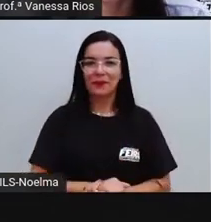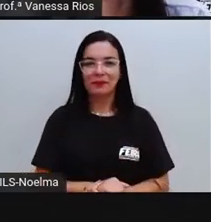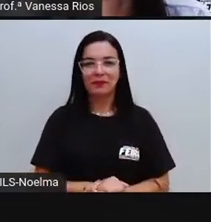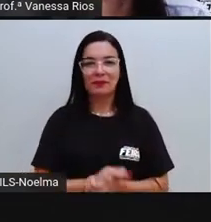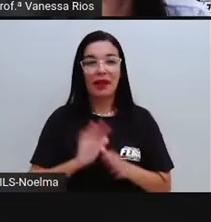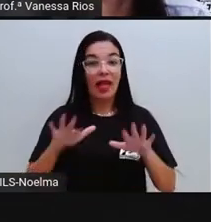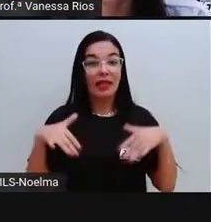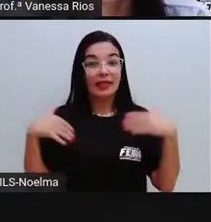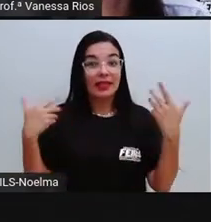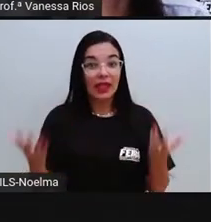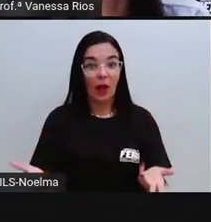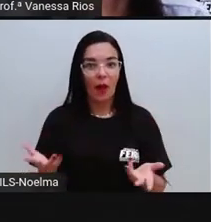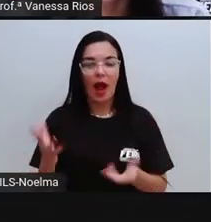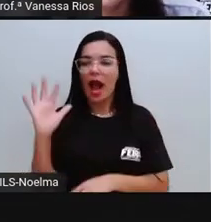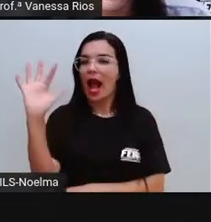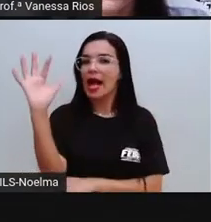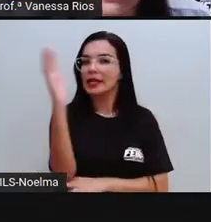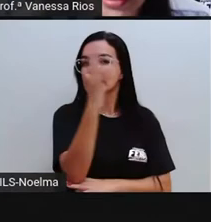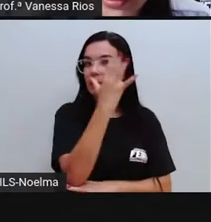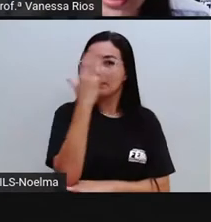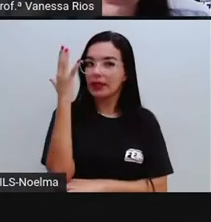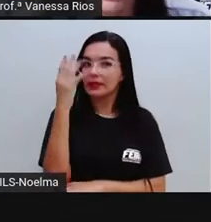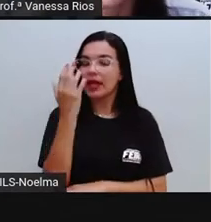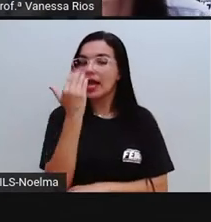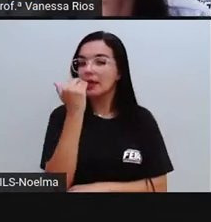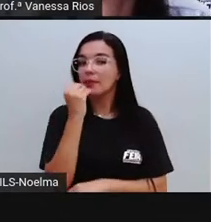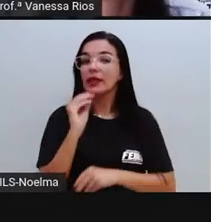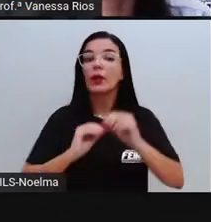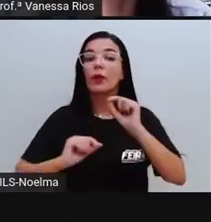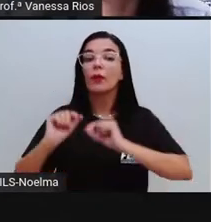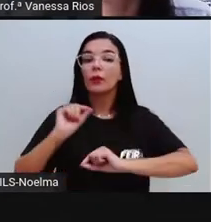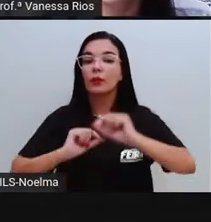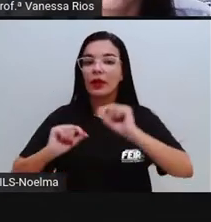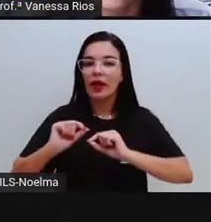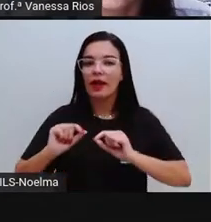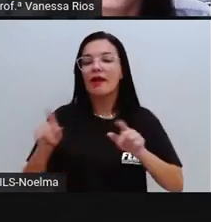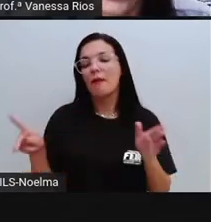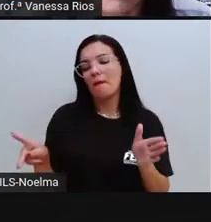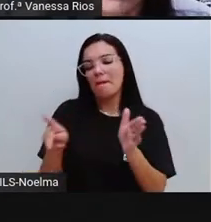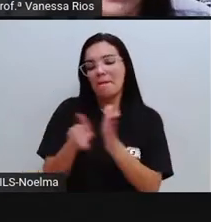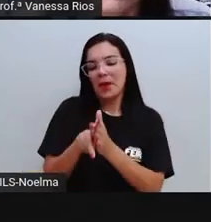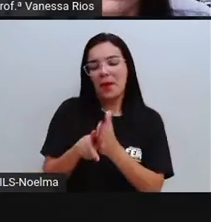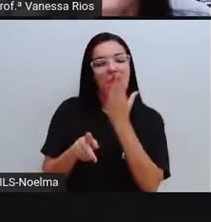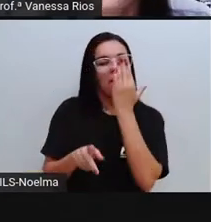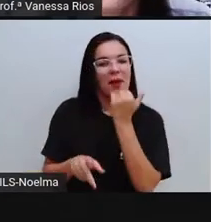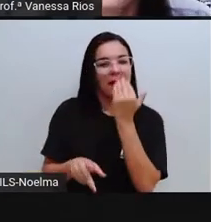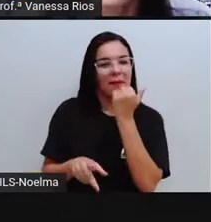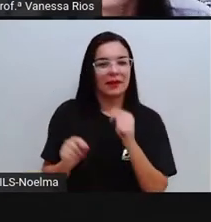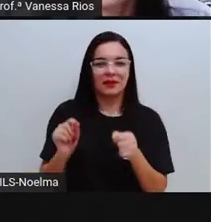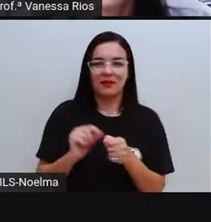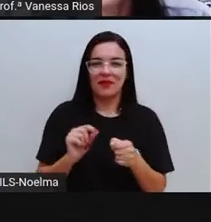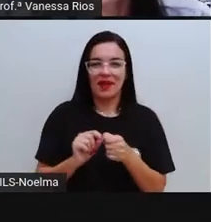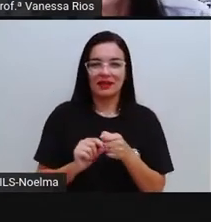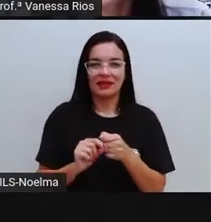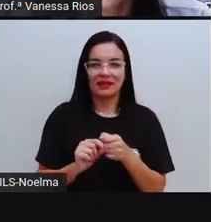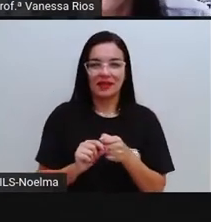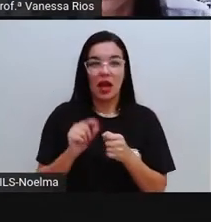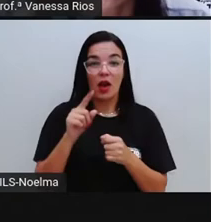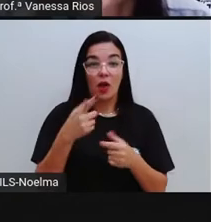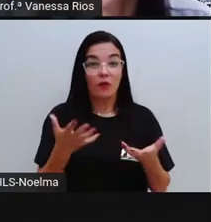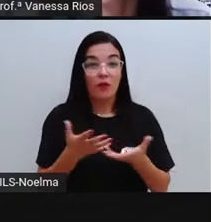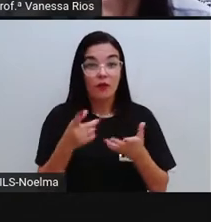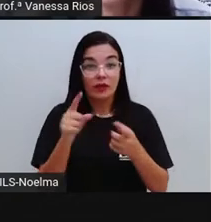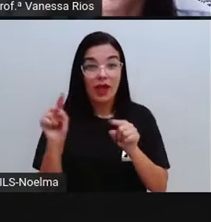Então, as plantas, elas se alimentam, elas produzem o seu próprio alimento. E a PRO agora vai